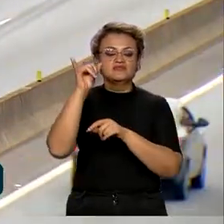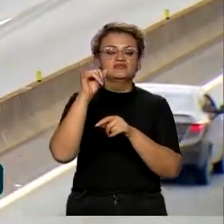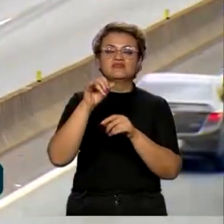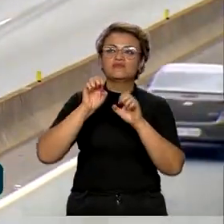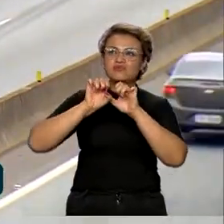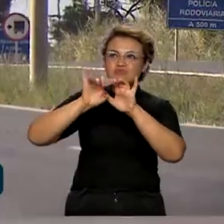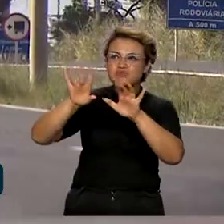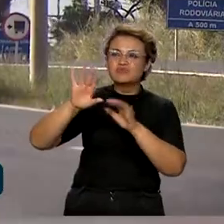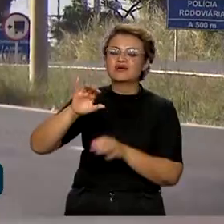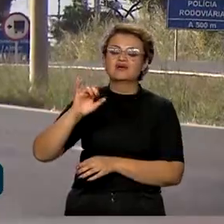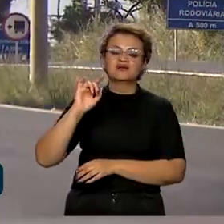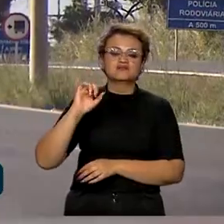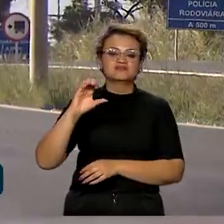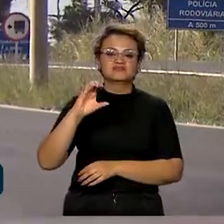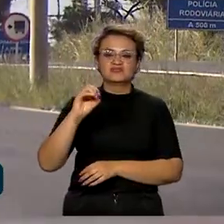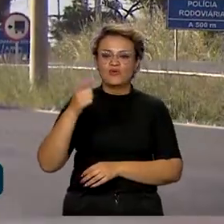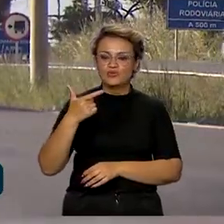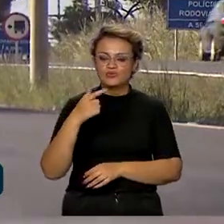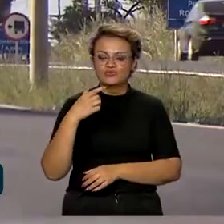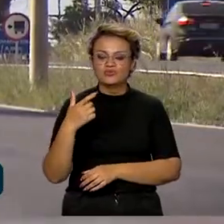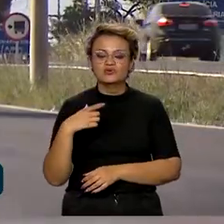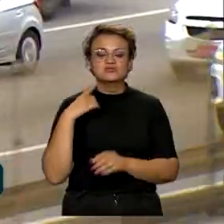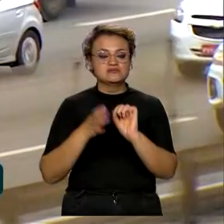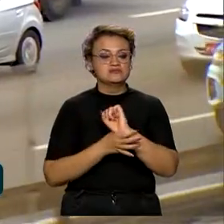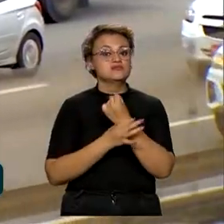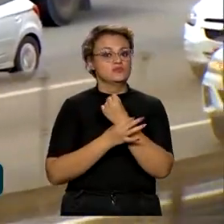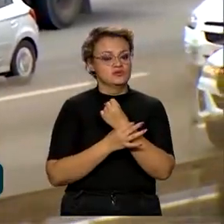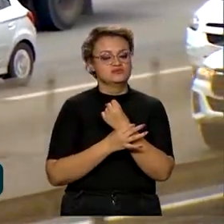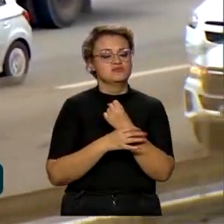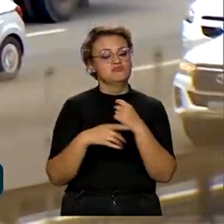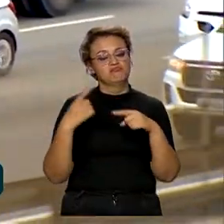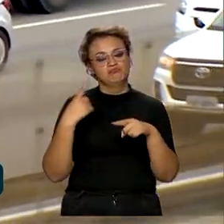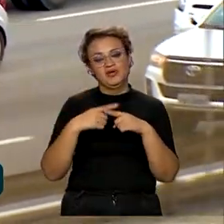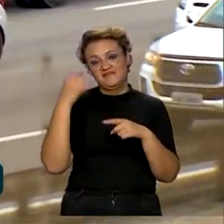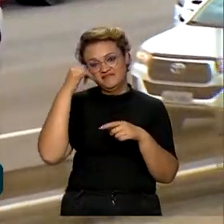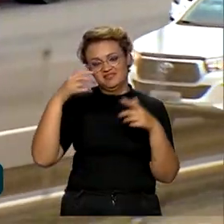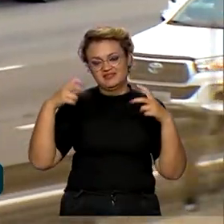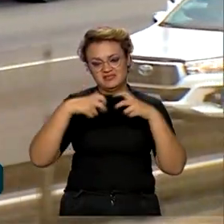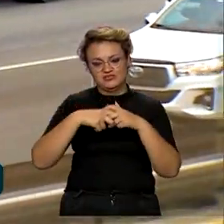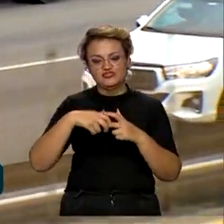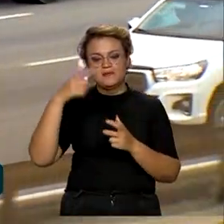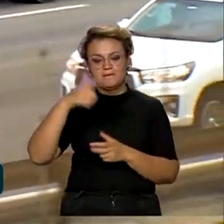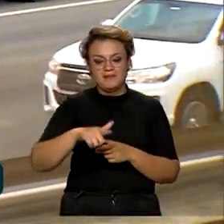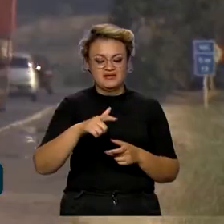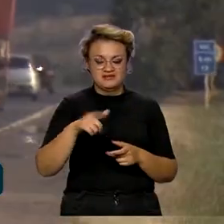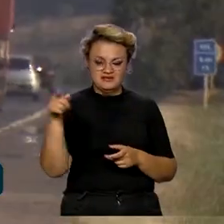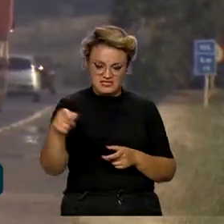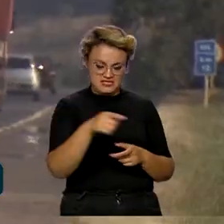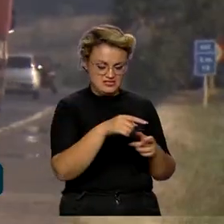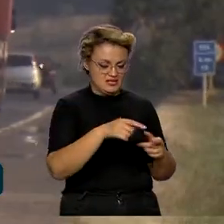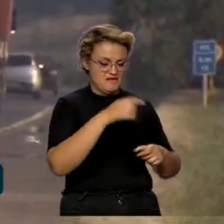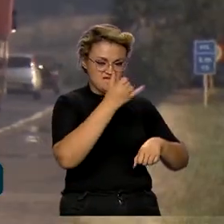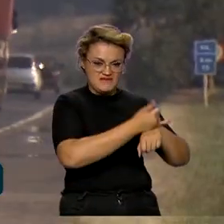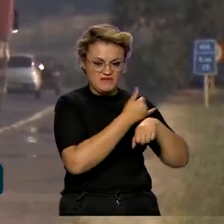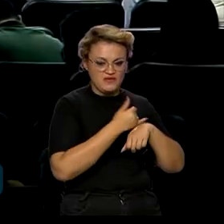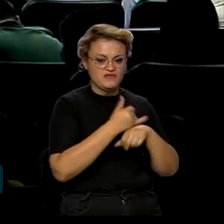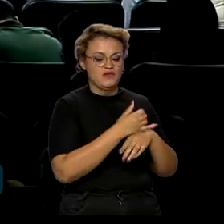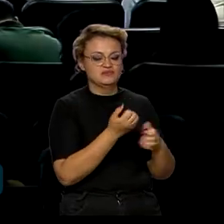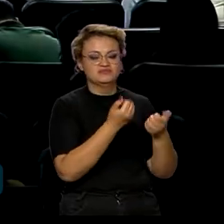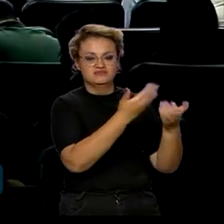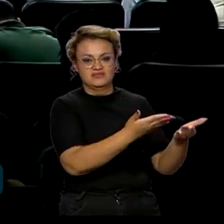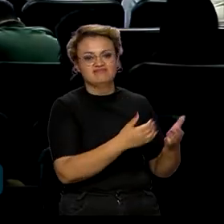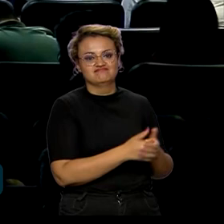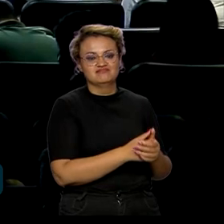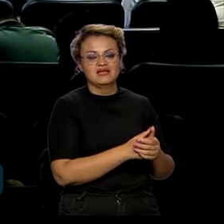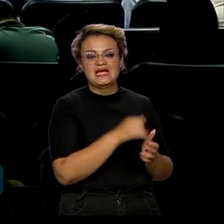gases poluentes e para a segurança nas estradas, além de fornecer matéria-prima renovável para a indústria do aço. Para